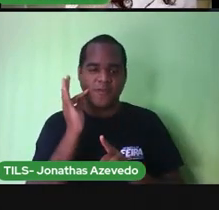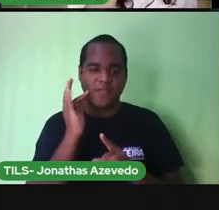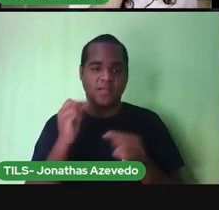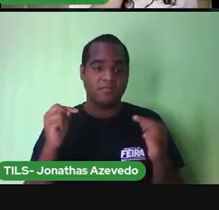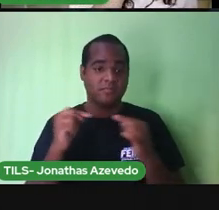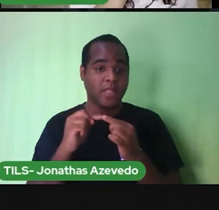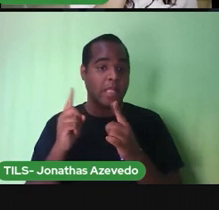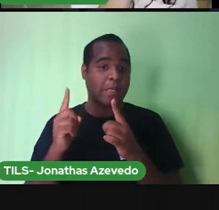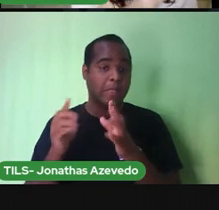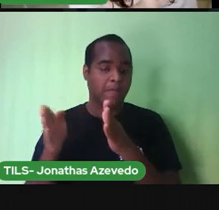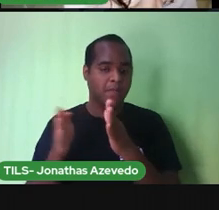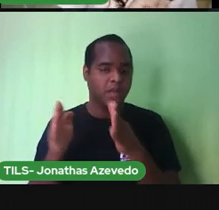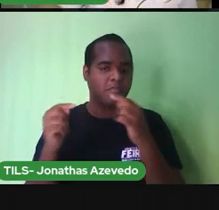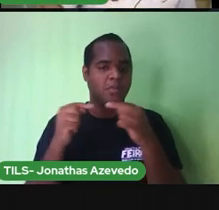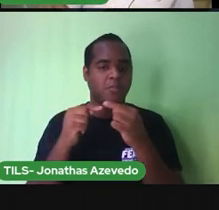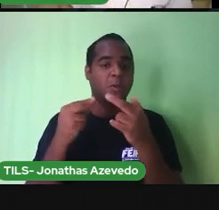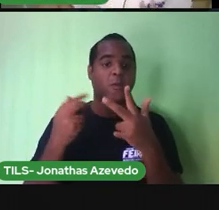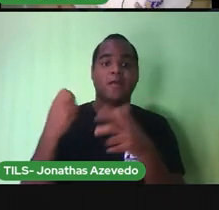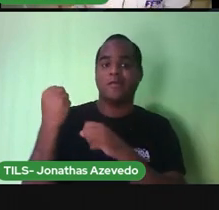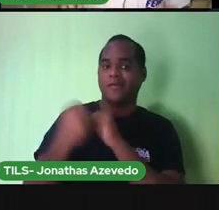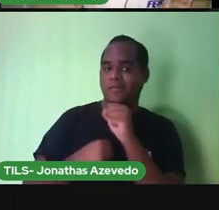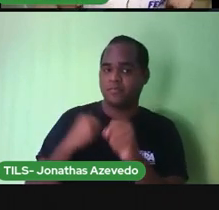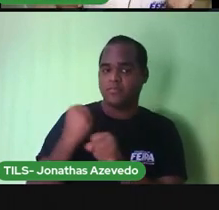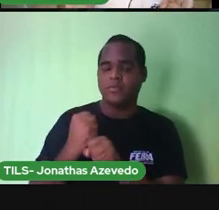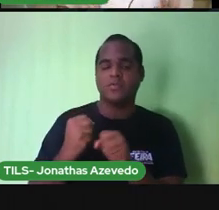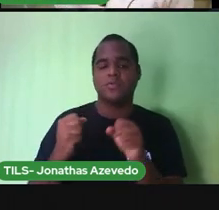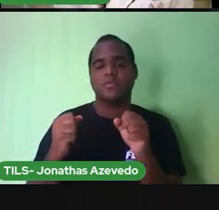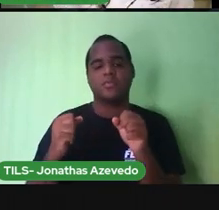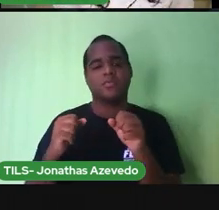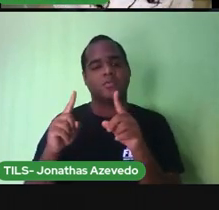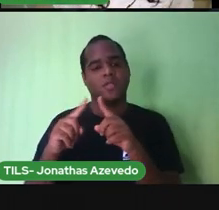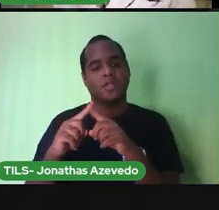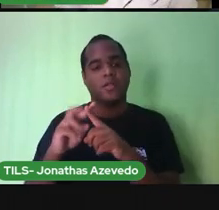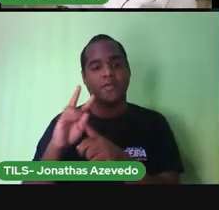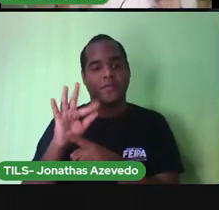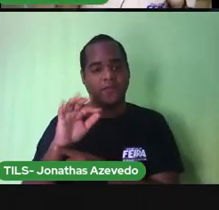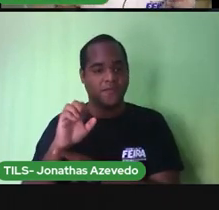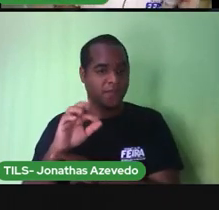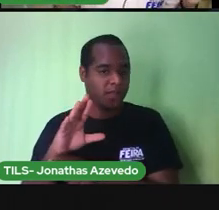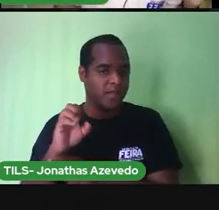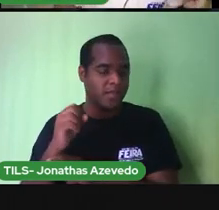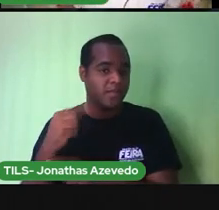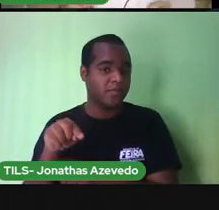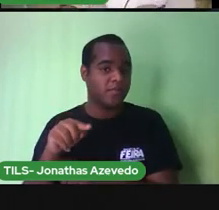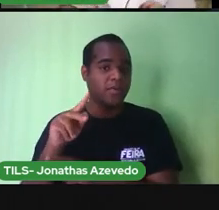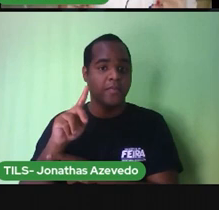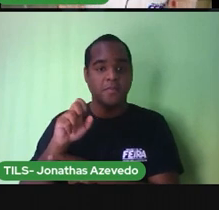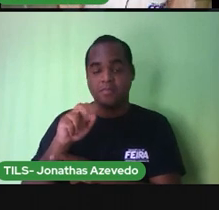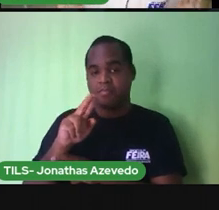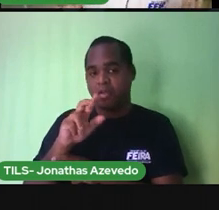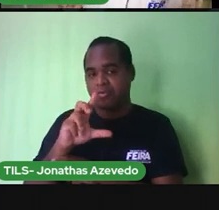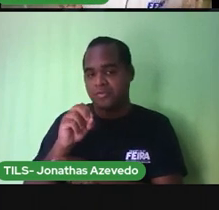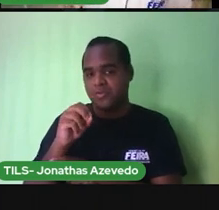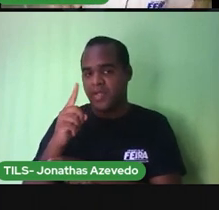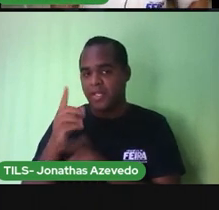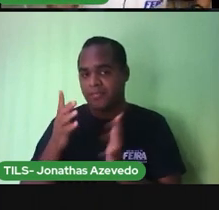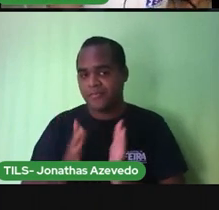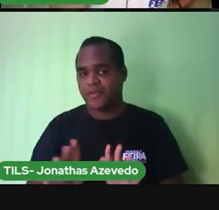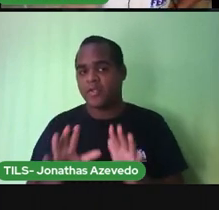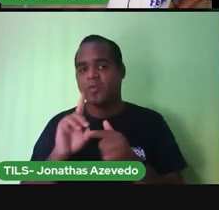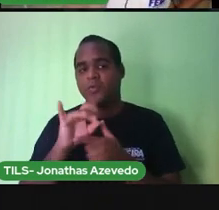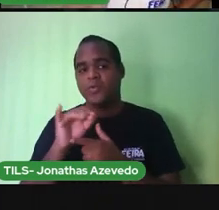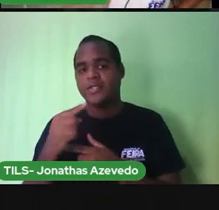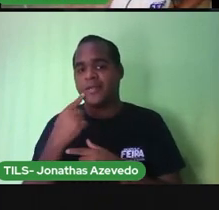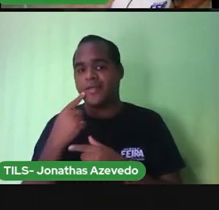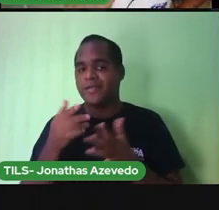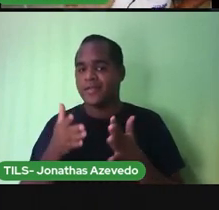na estação verão. E Paulinho, Paulinho nasceu no dia de Natal. Você